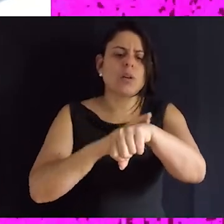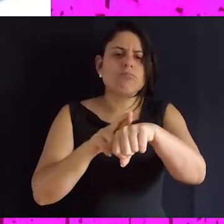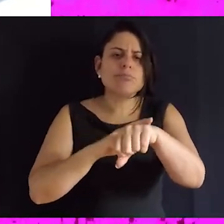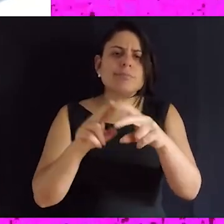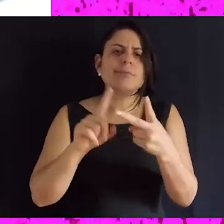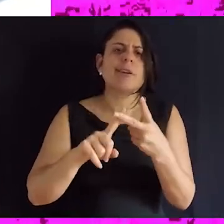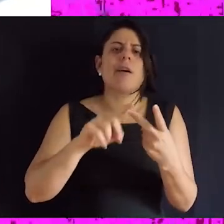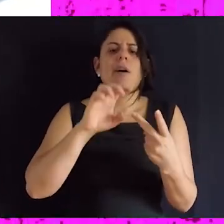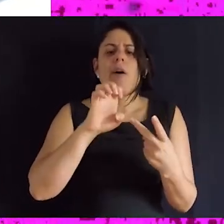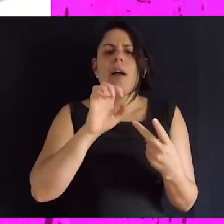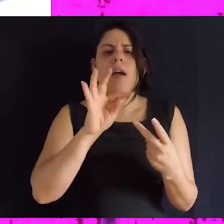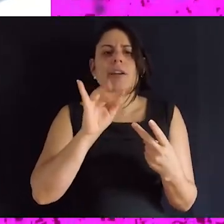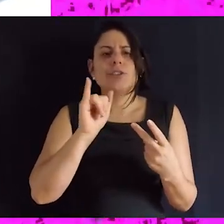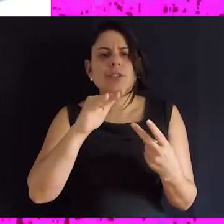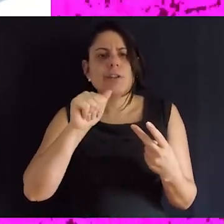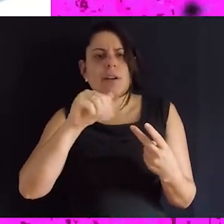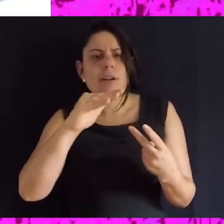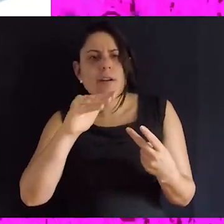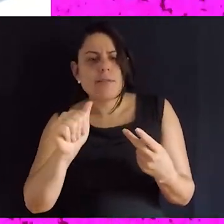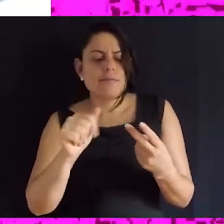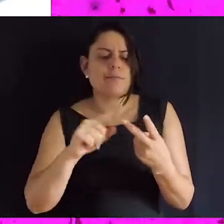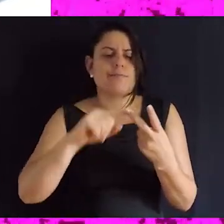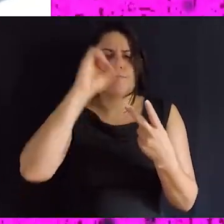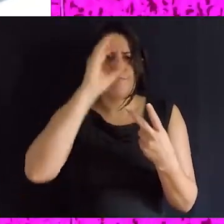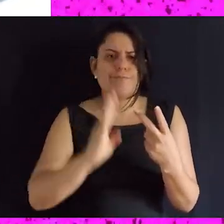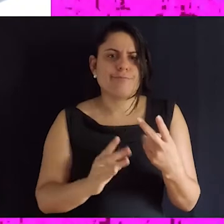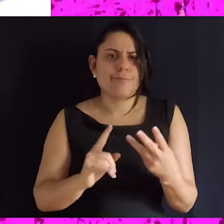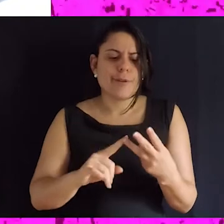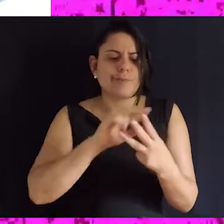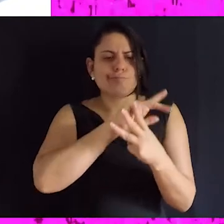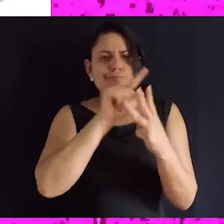discussão racial e étnica no Brasil,